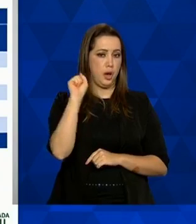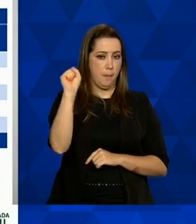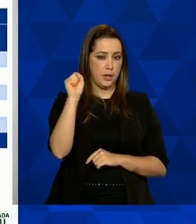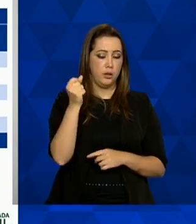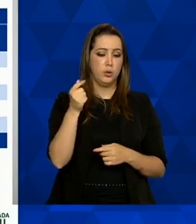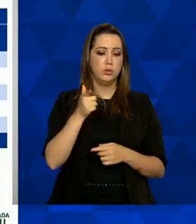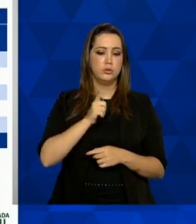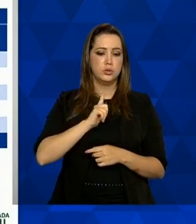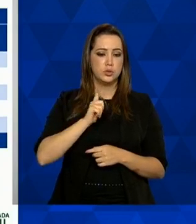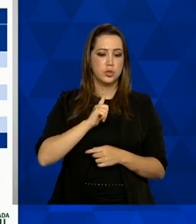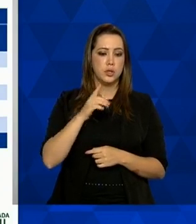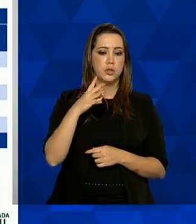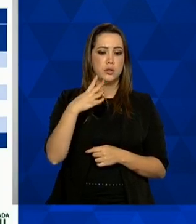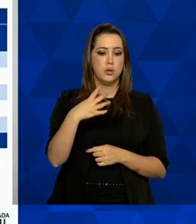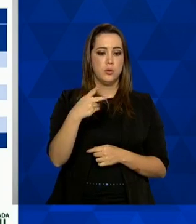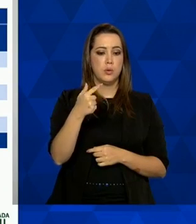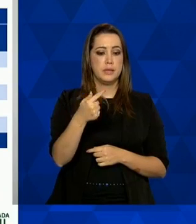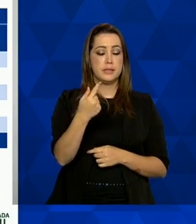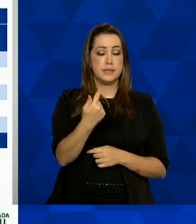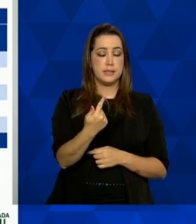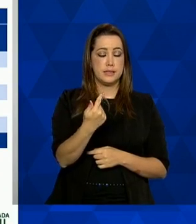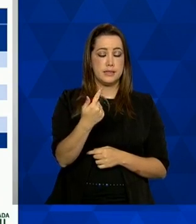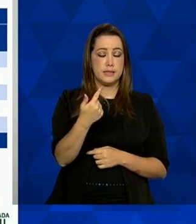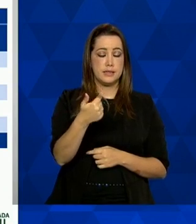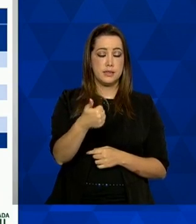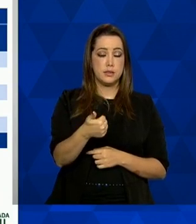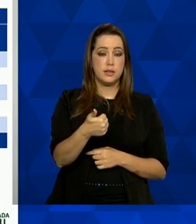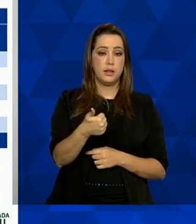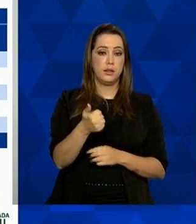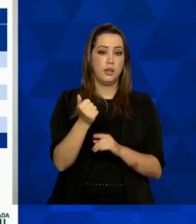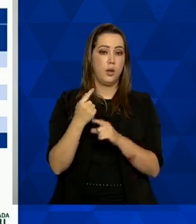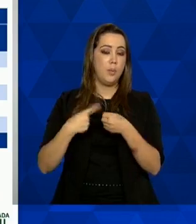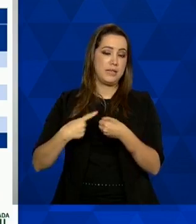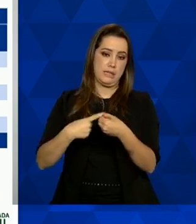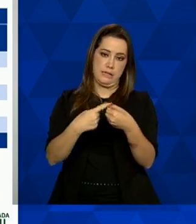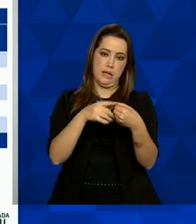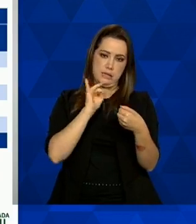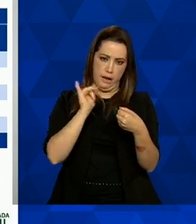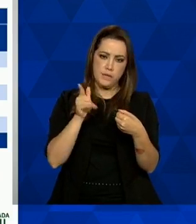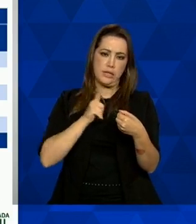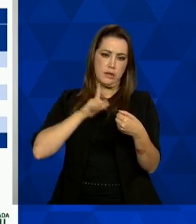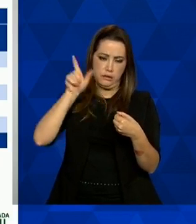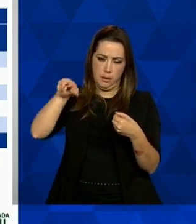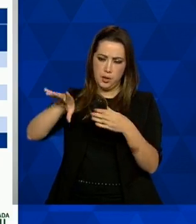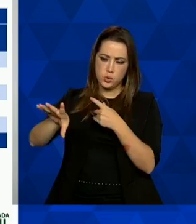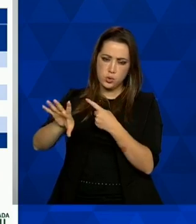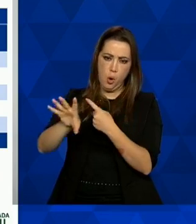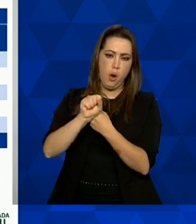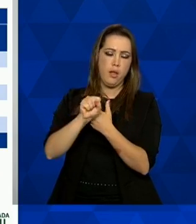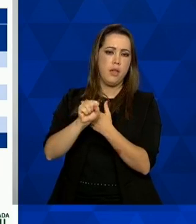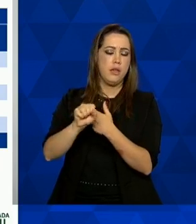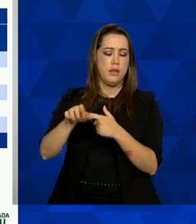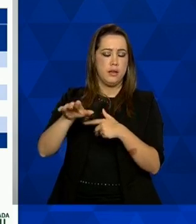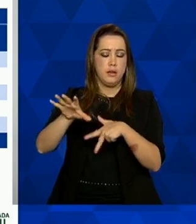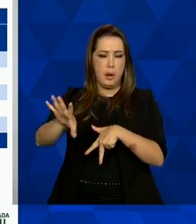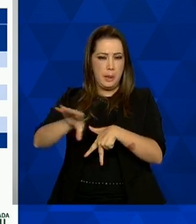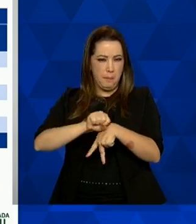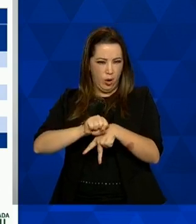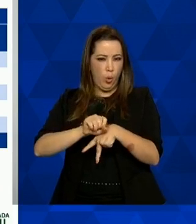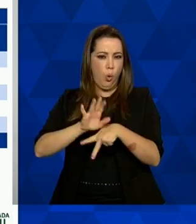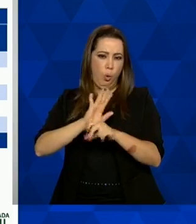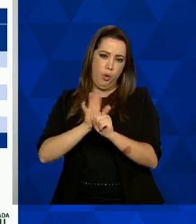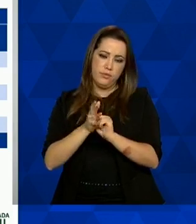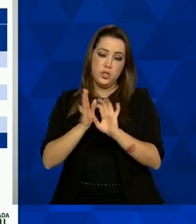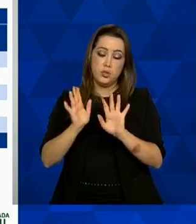municípios que reportaram casos e agora dois meses depois a gente passou para 4.178 municípios que reportaram casos